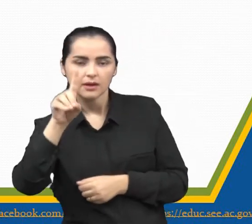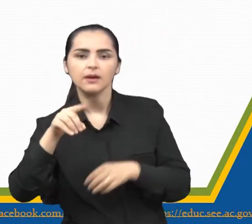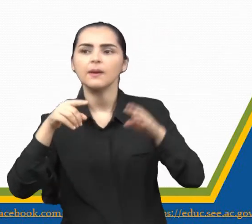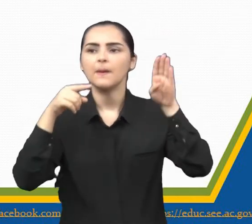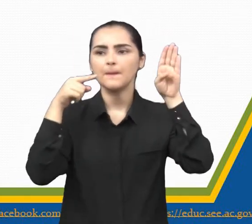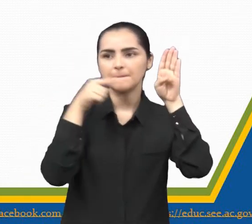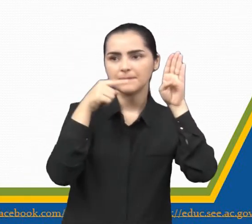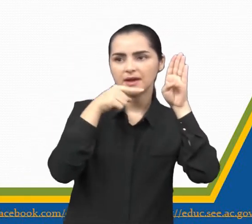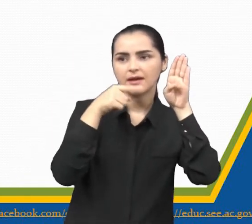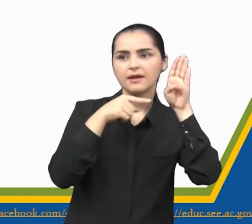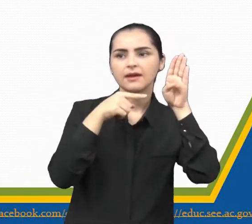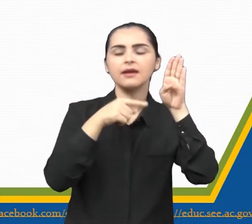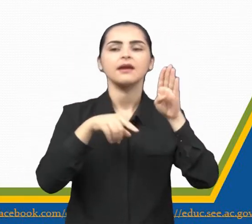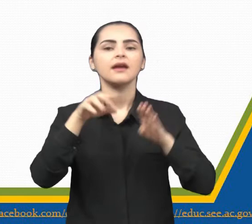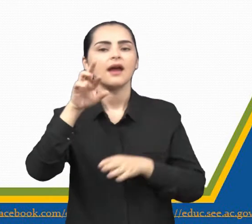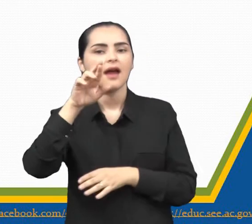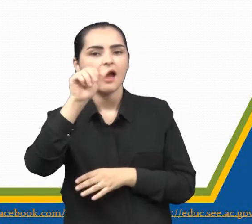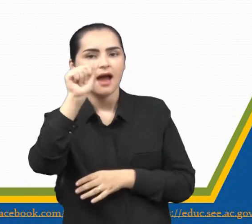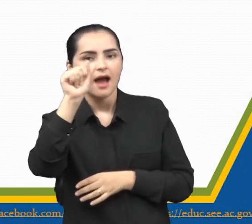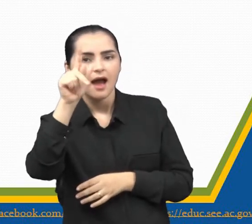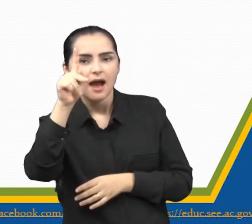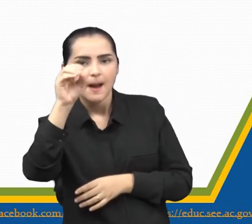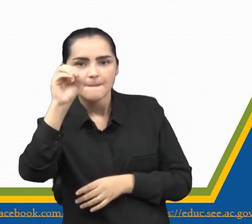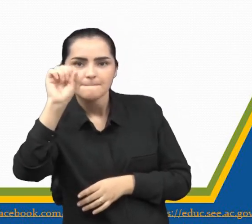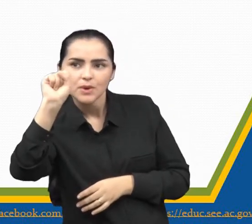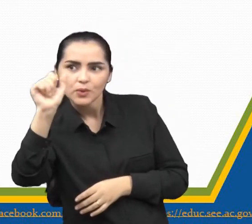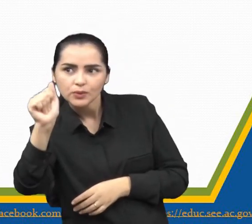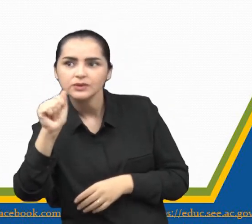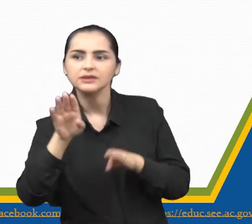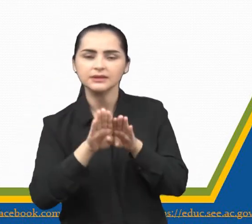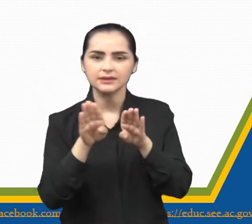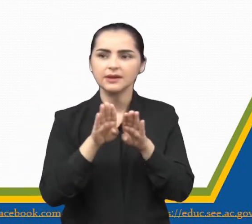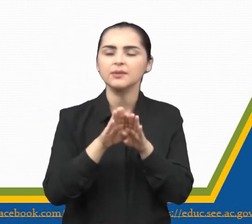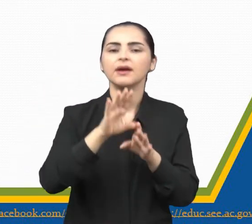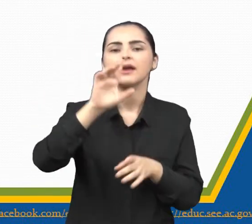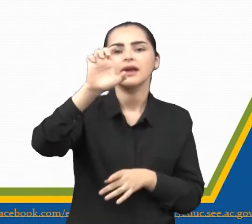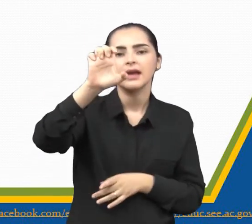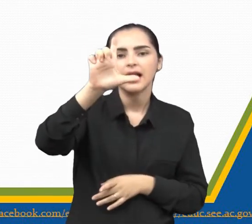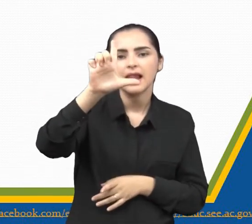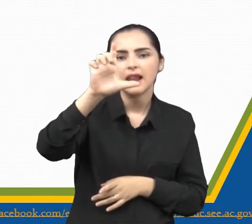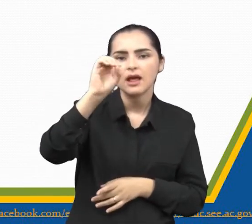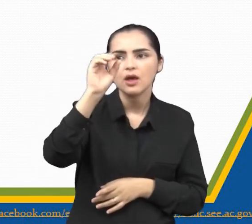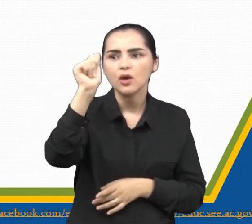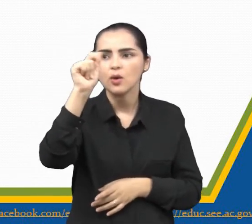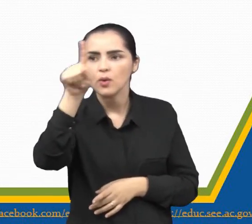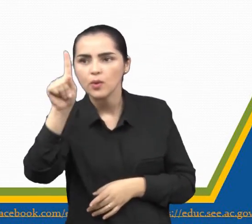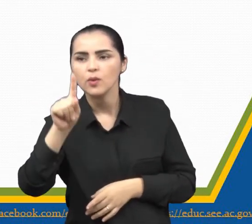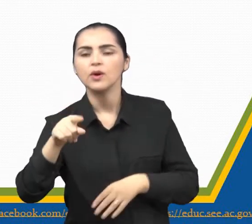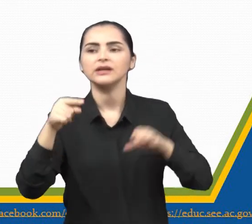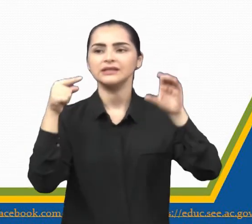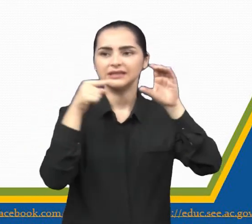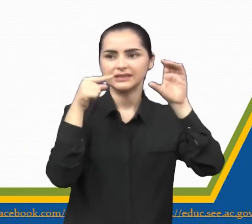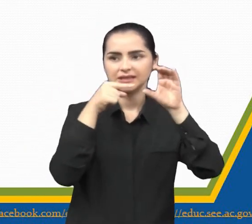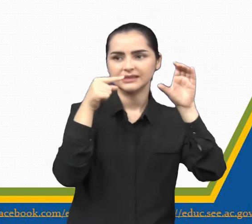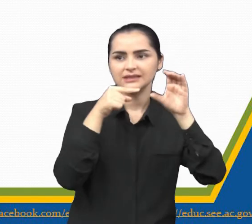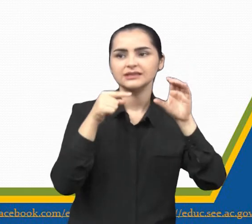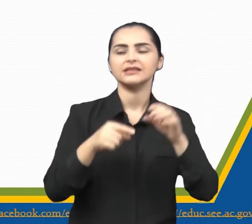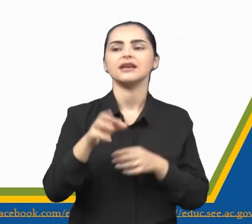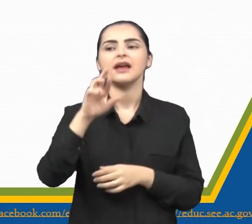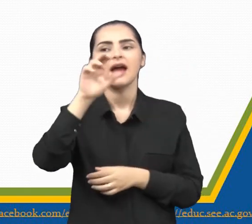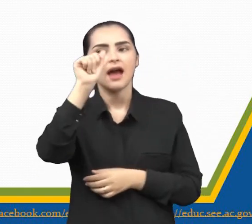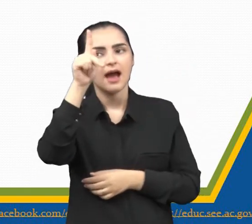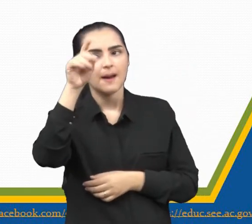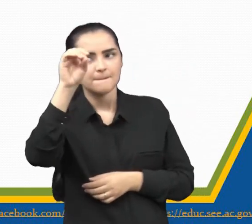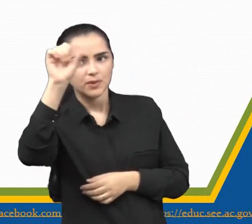Deu com bastante atenção, porque o início é parecido, Por isso que a gente tem que ler várias vezes a mesma questão. Você já lembra qual é?